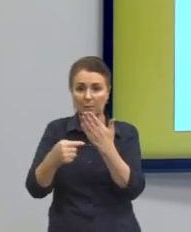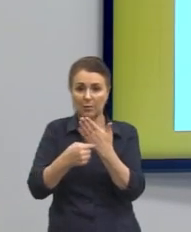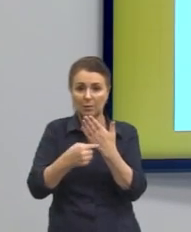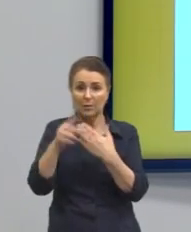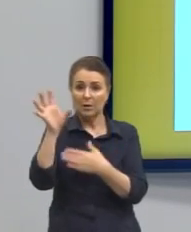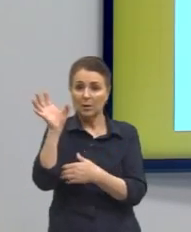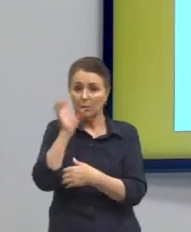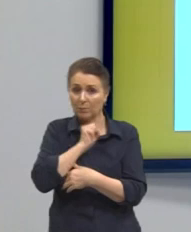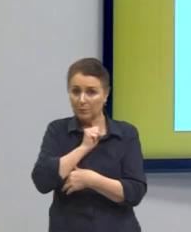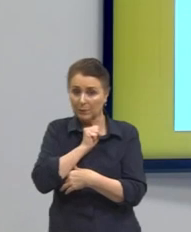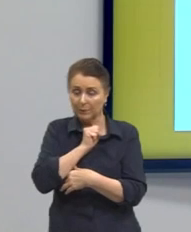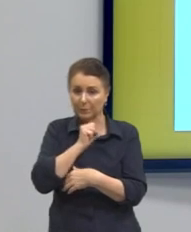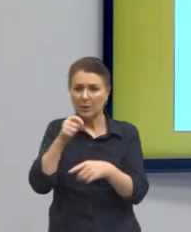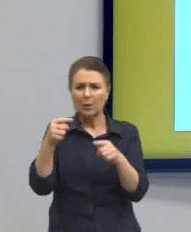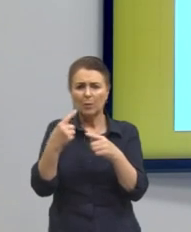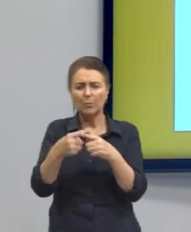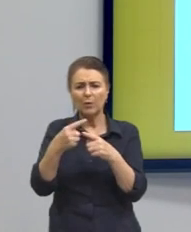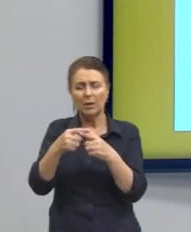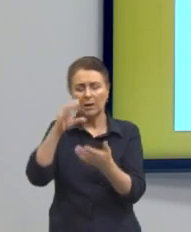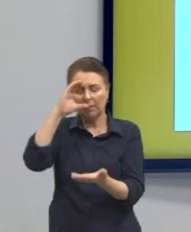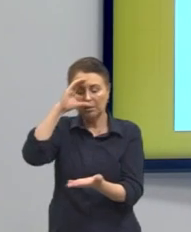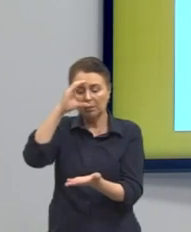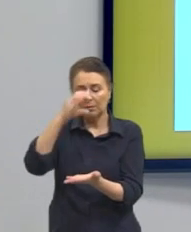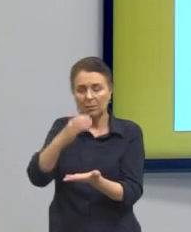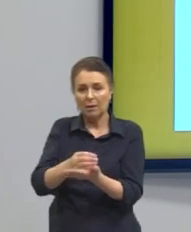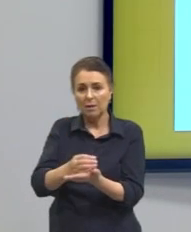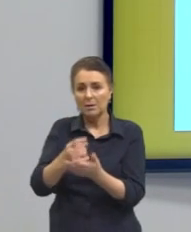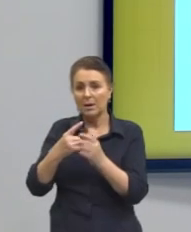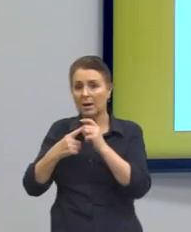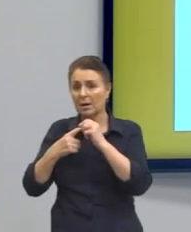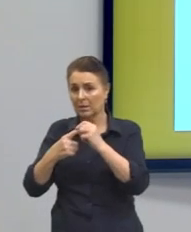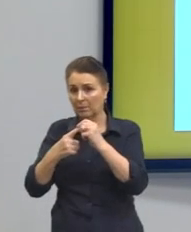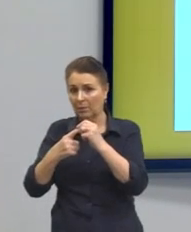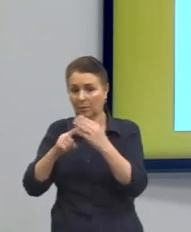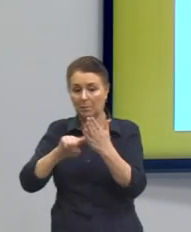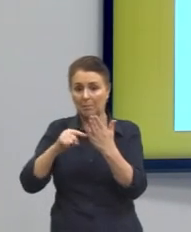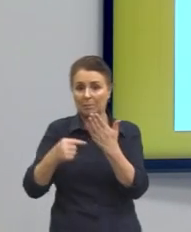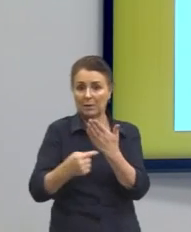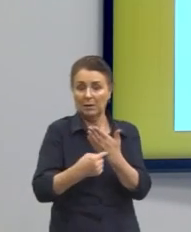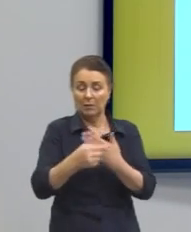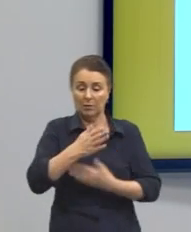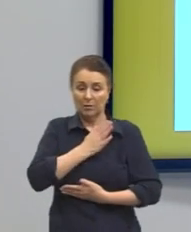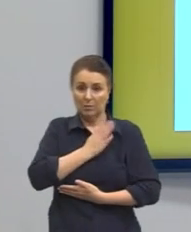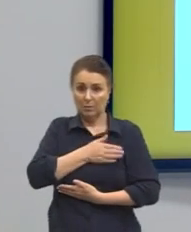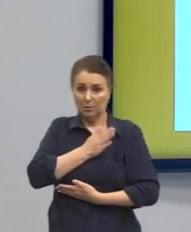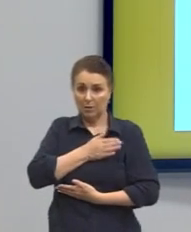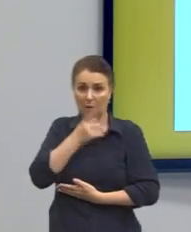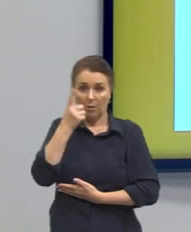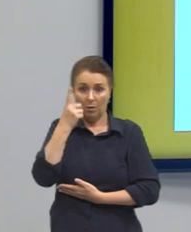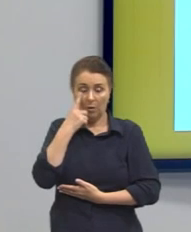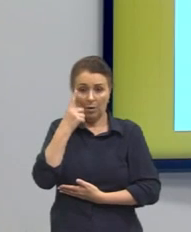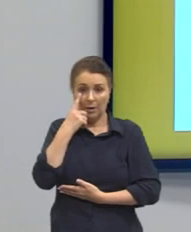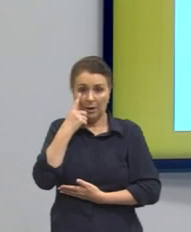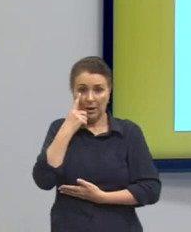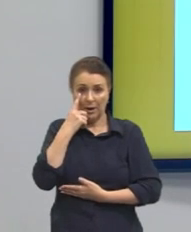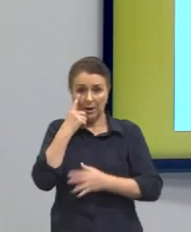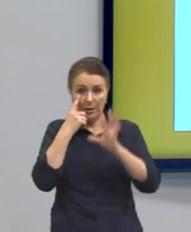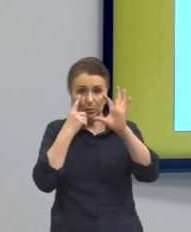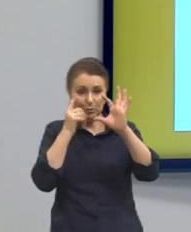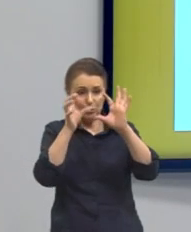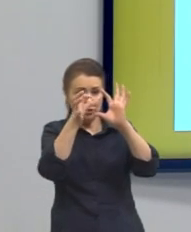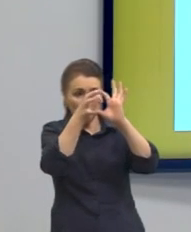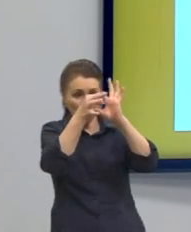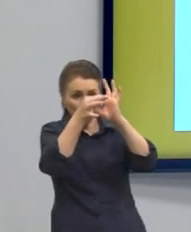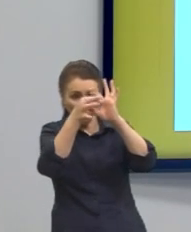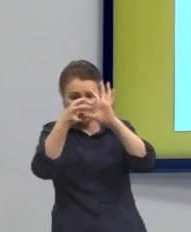Por que a tese é o coração da redação? E essa aula era lá daquela imagem do coração feito de engrenagens. Porque a